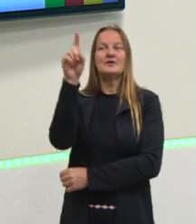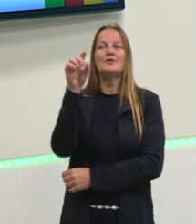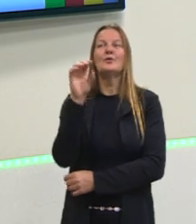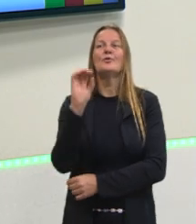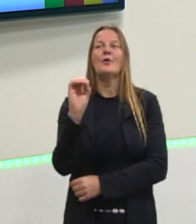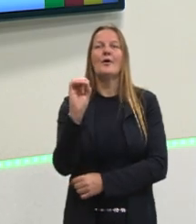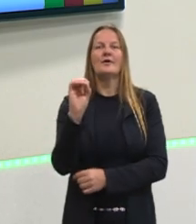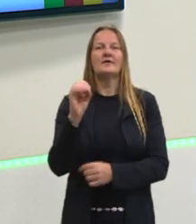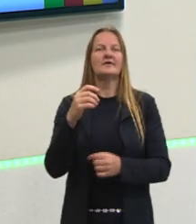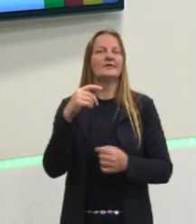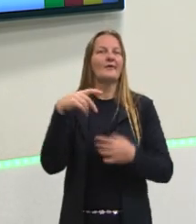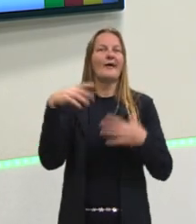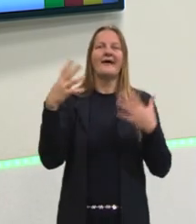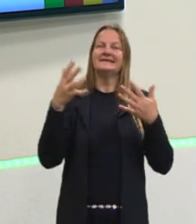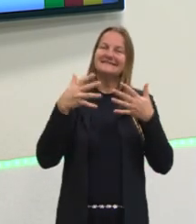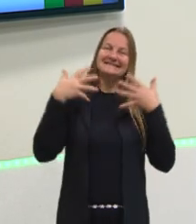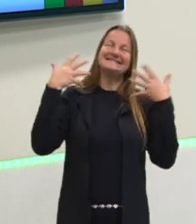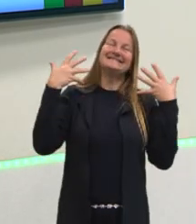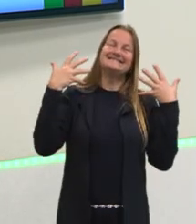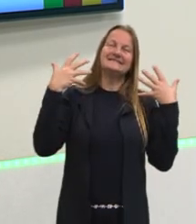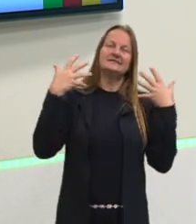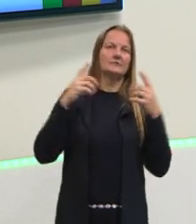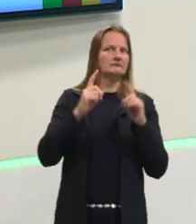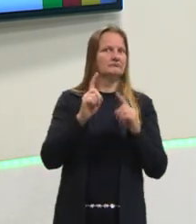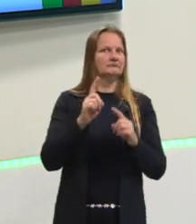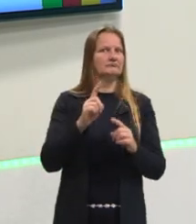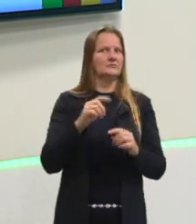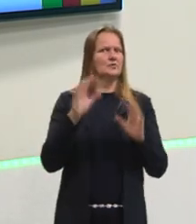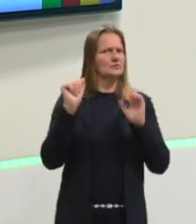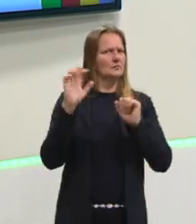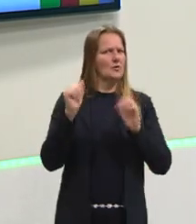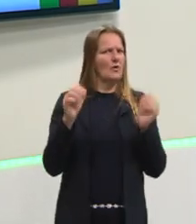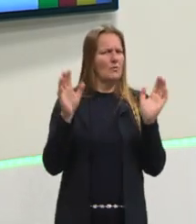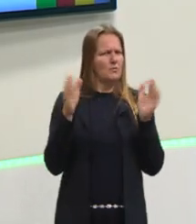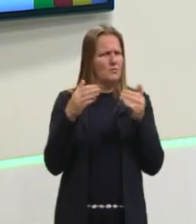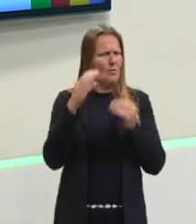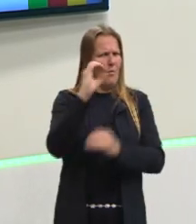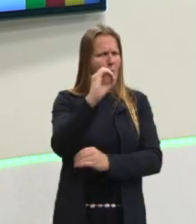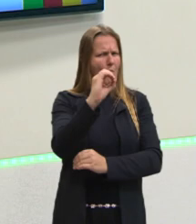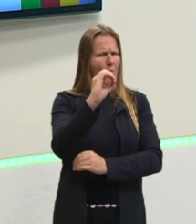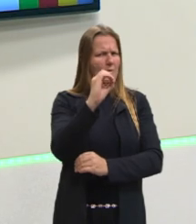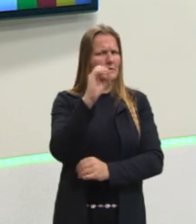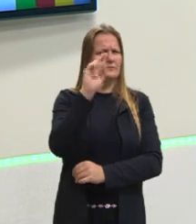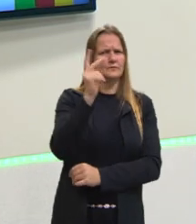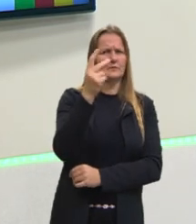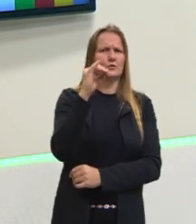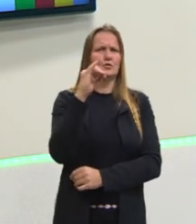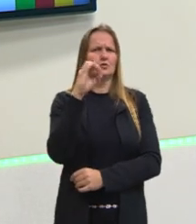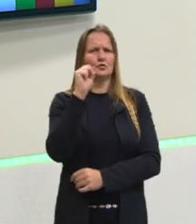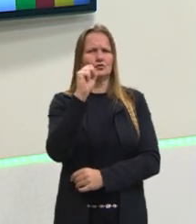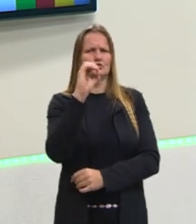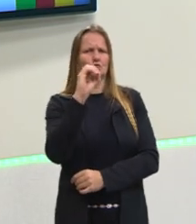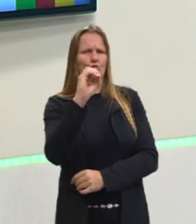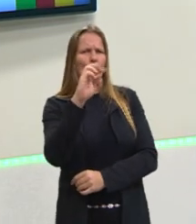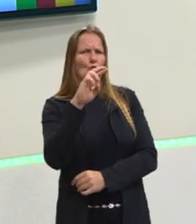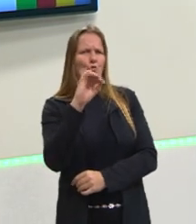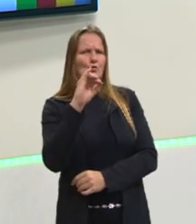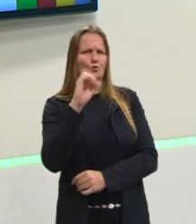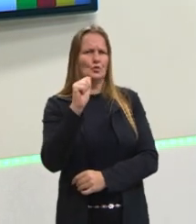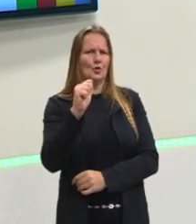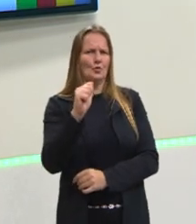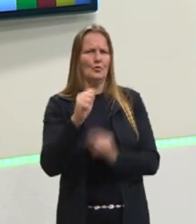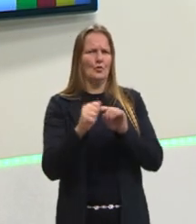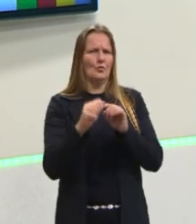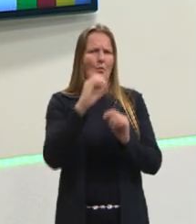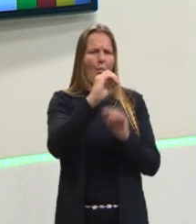Nós iríamos fechar o O também. É O, história, negócio, rota.